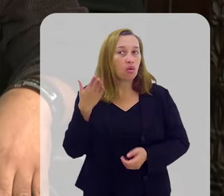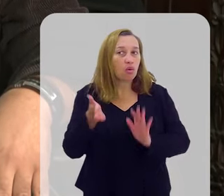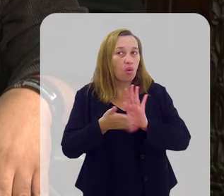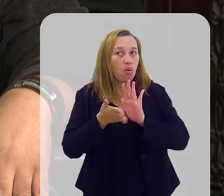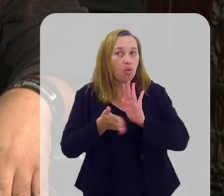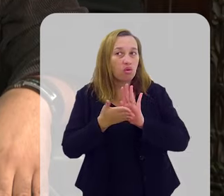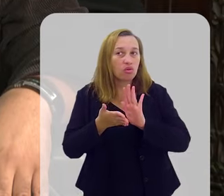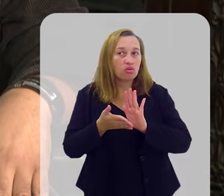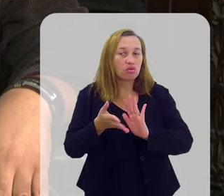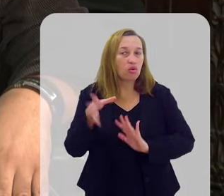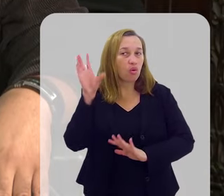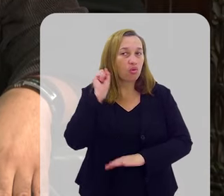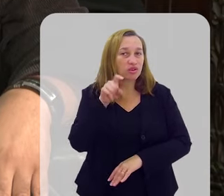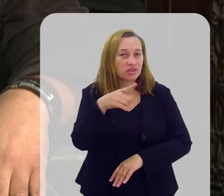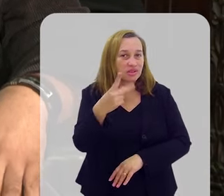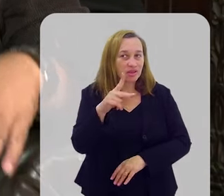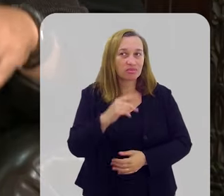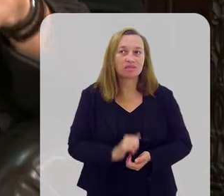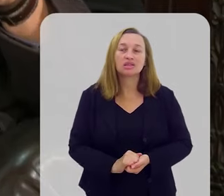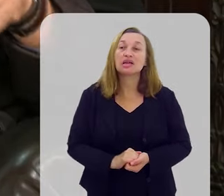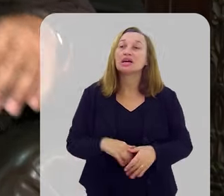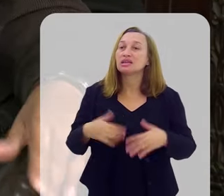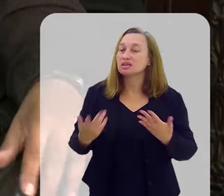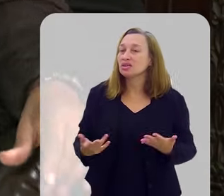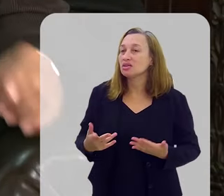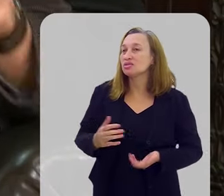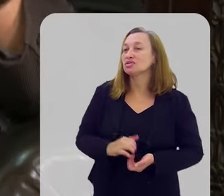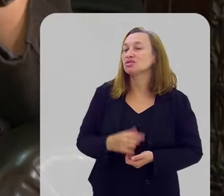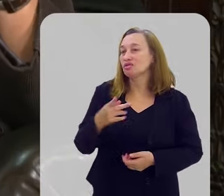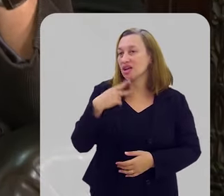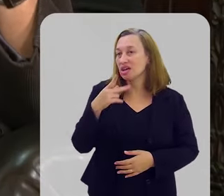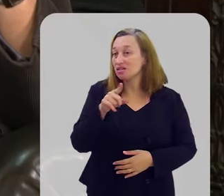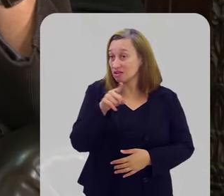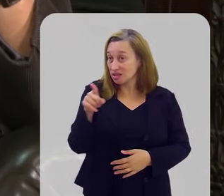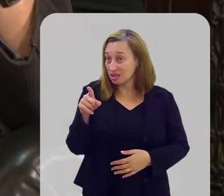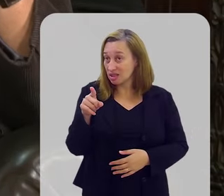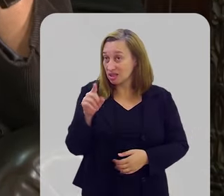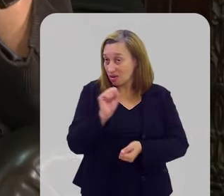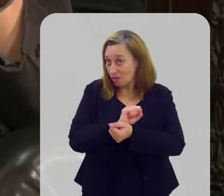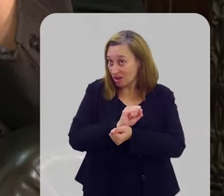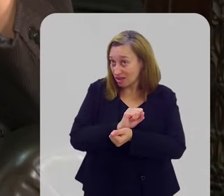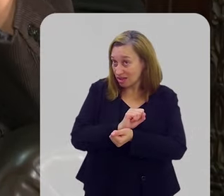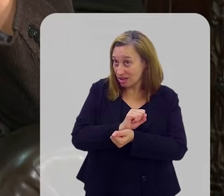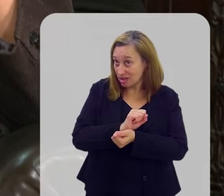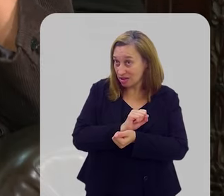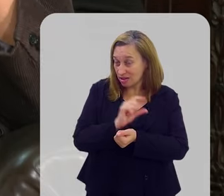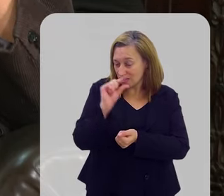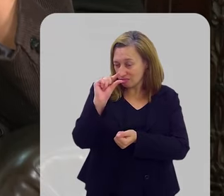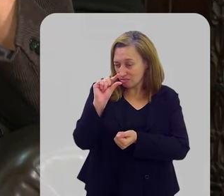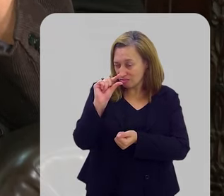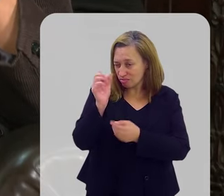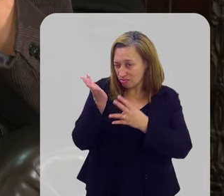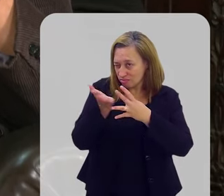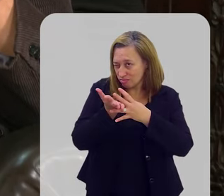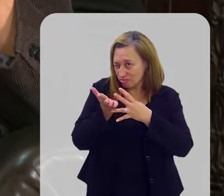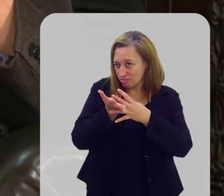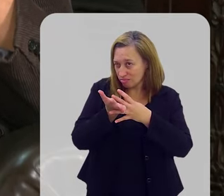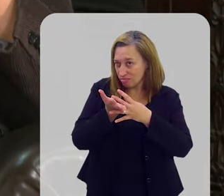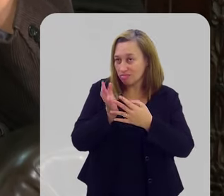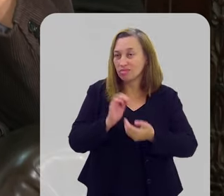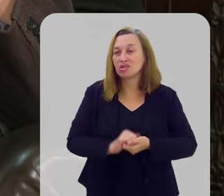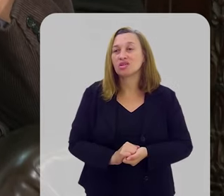Quero ouvir a sua música de trabalho. Então, deixa falar para a Joelzinho. Você segura aí. É um intervalo curtinho.